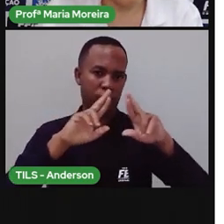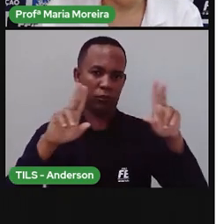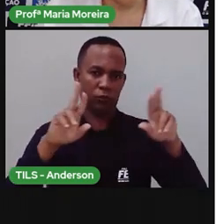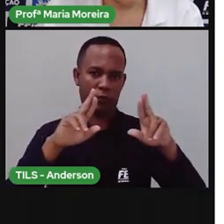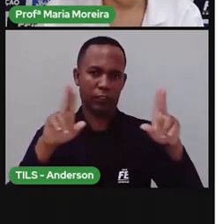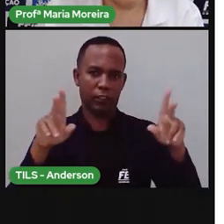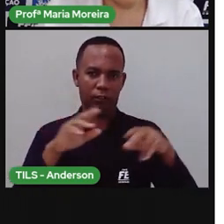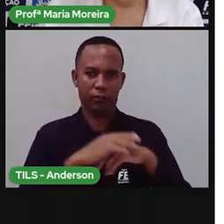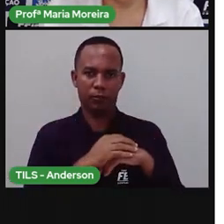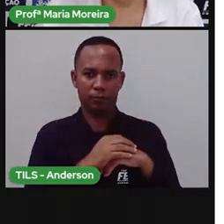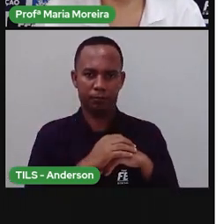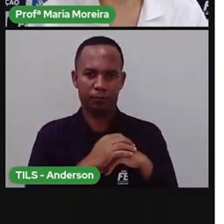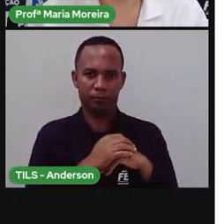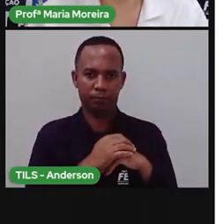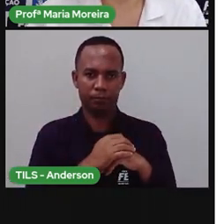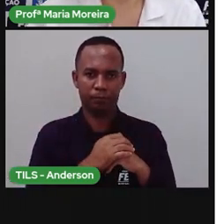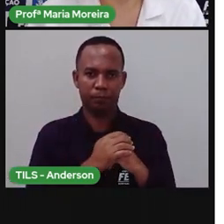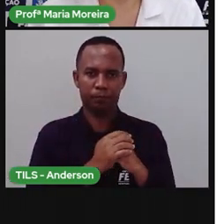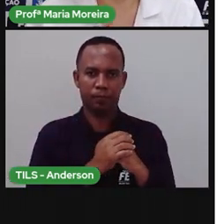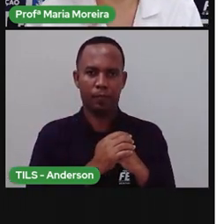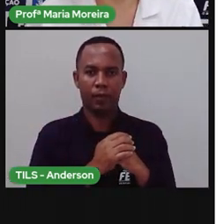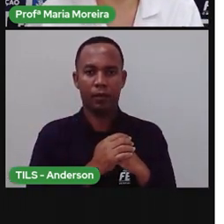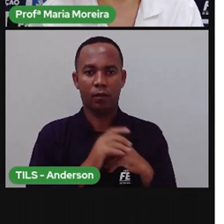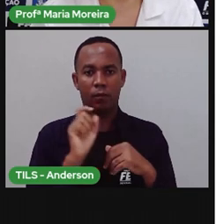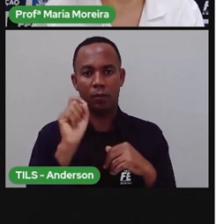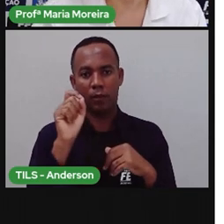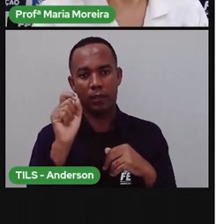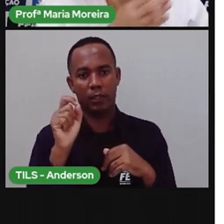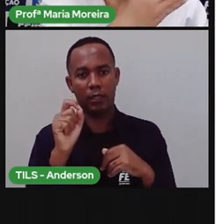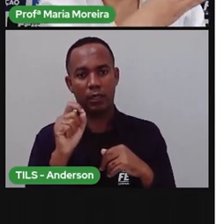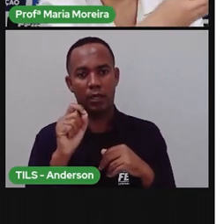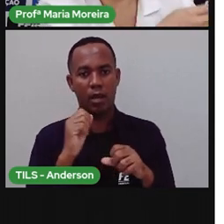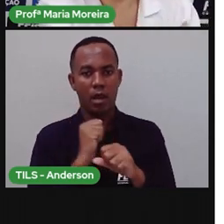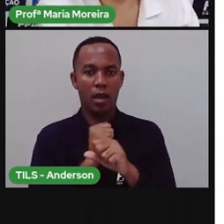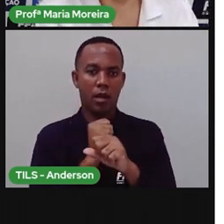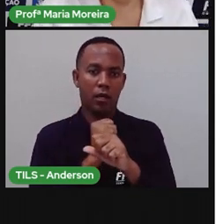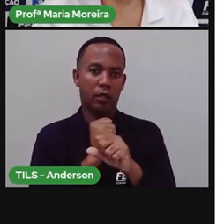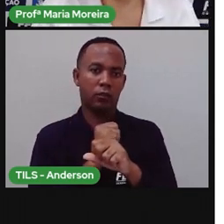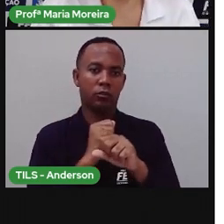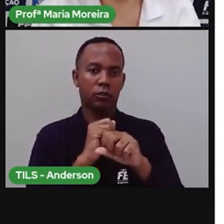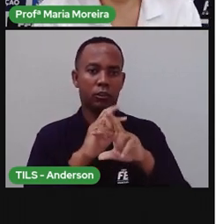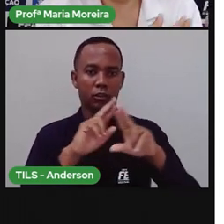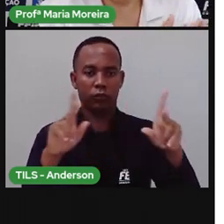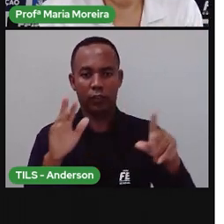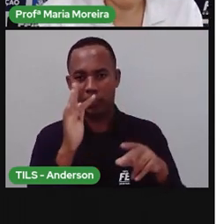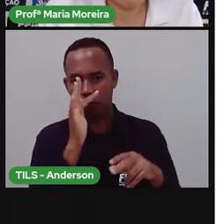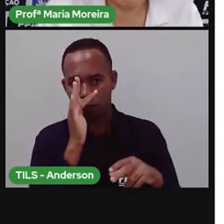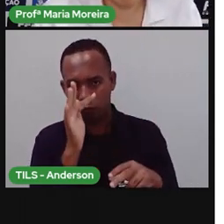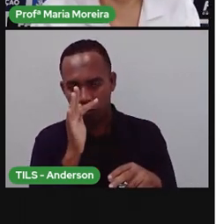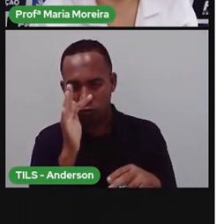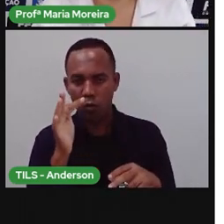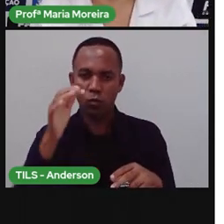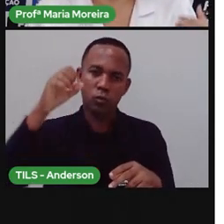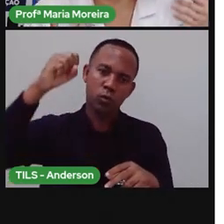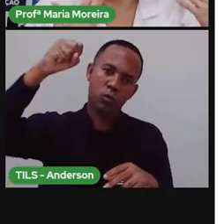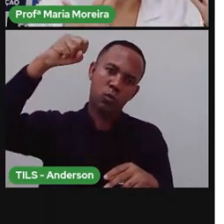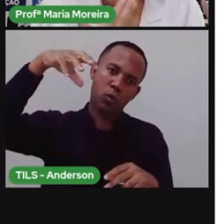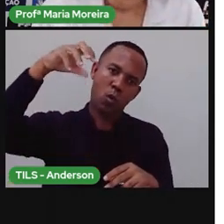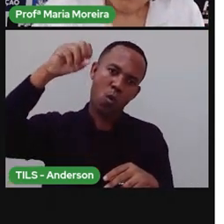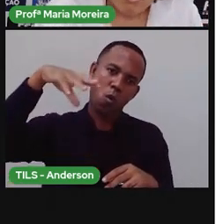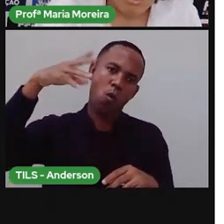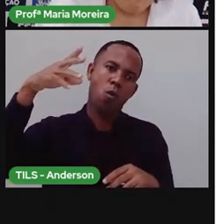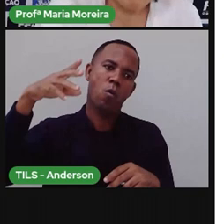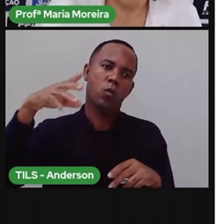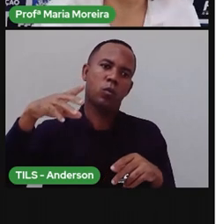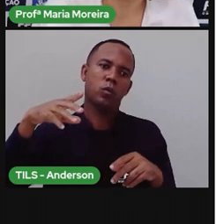ano. Não é isso? E aí as estações do ano é o que permite o quê? Que numa época tem as flores, numa época faça sol, numa época tem as